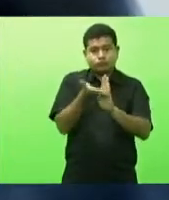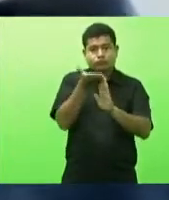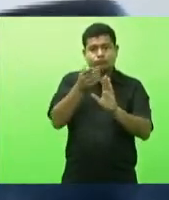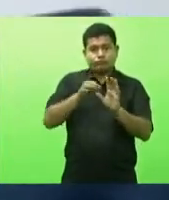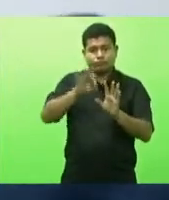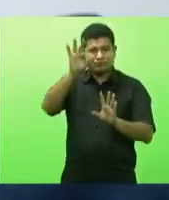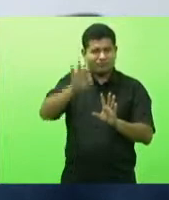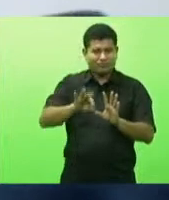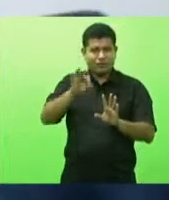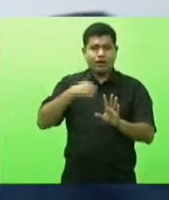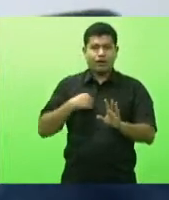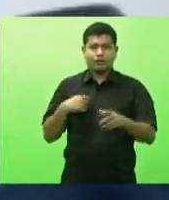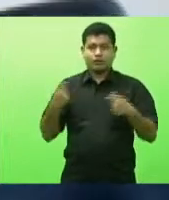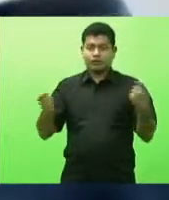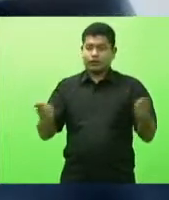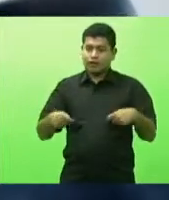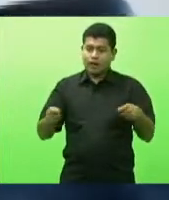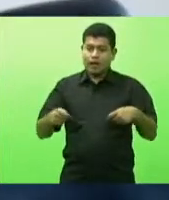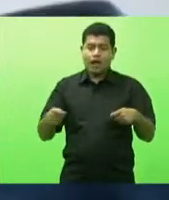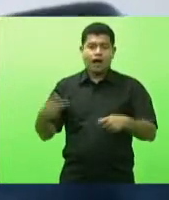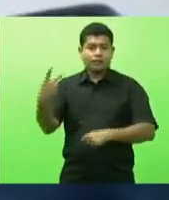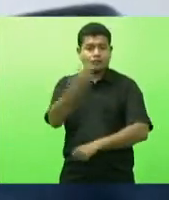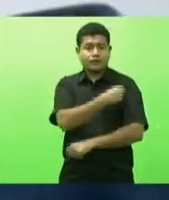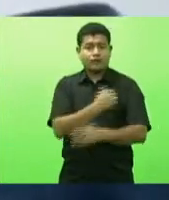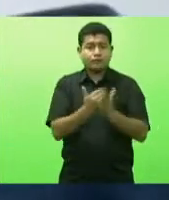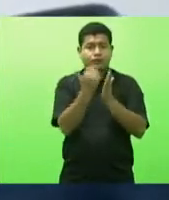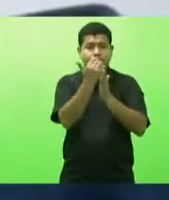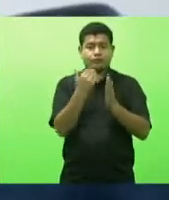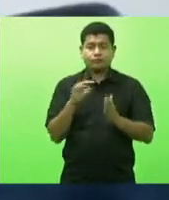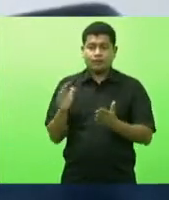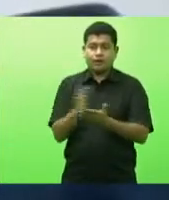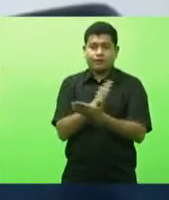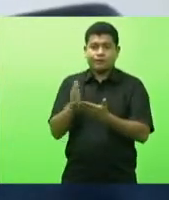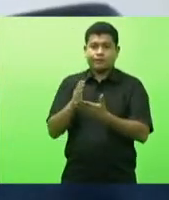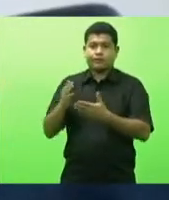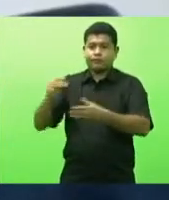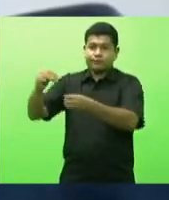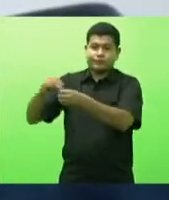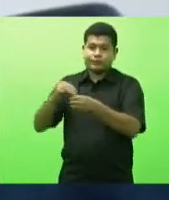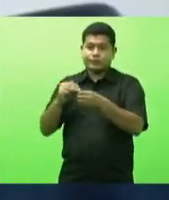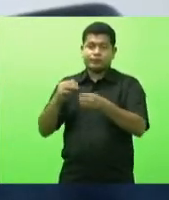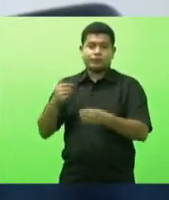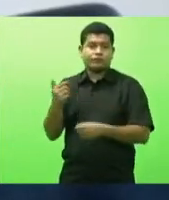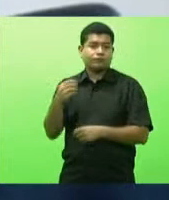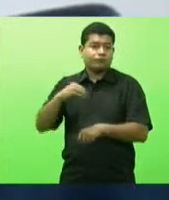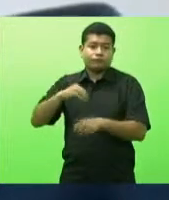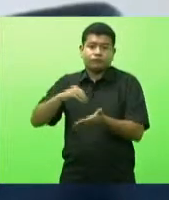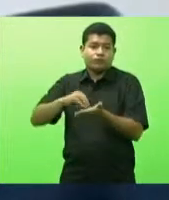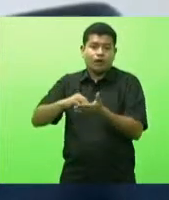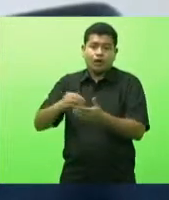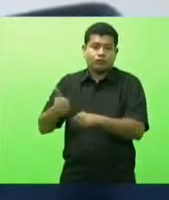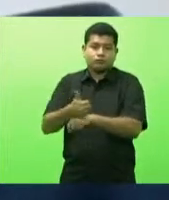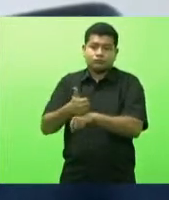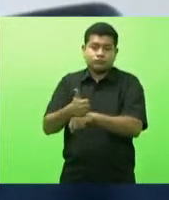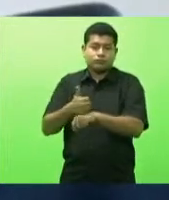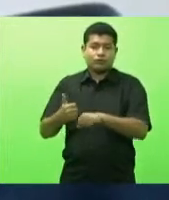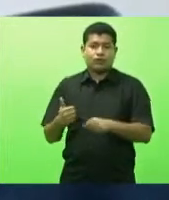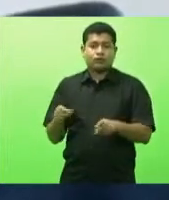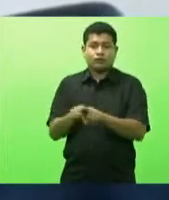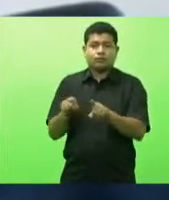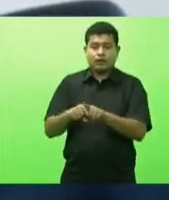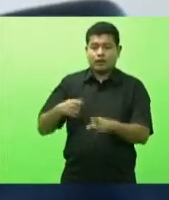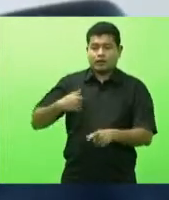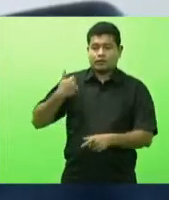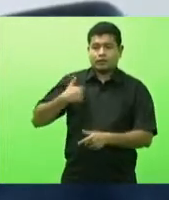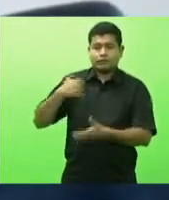municípios como disse o deputado Kennedy que não tem então nem profissional de saúde nem institucionalizado nem idosos de mais de 90 anos